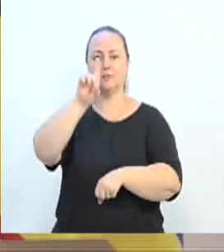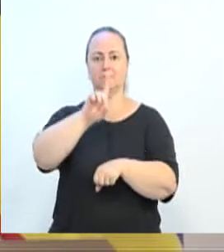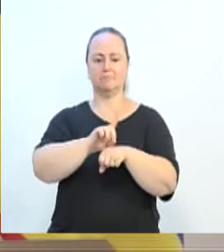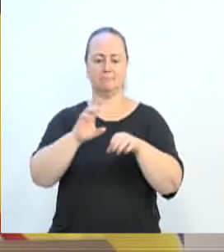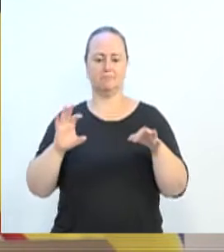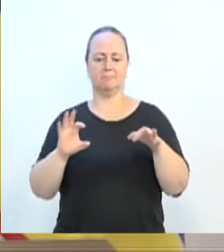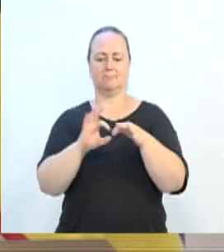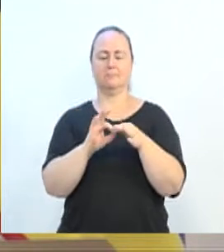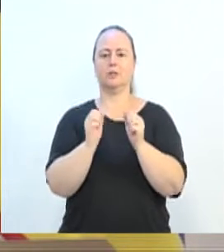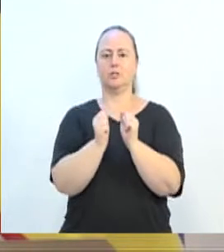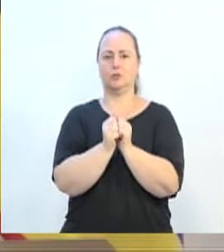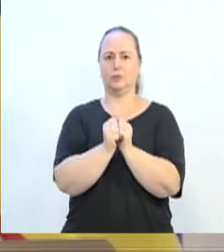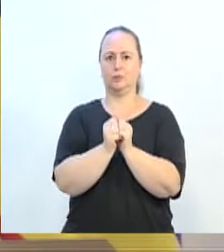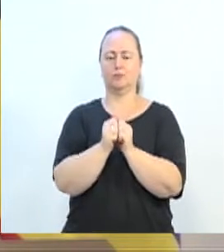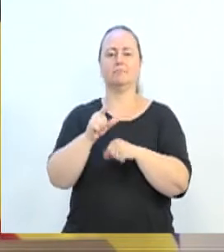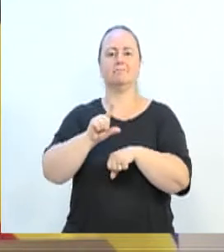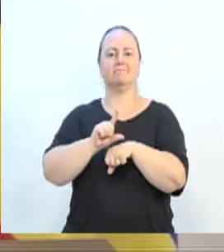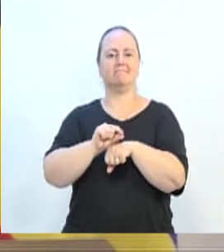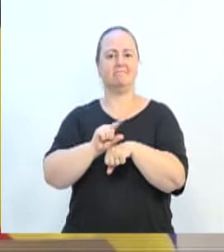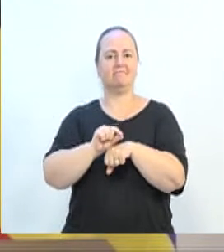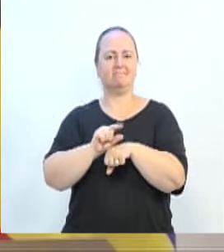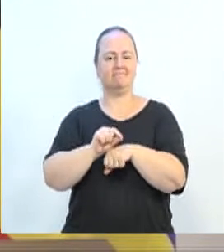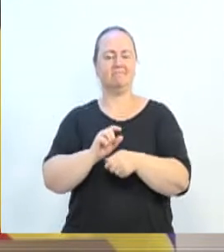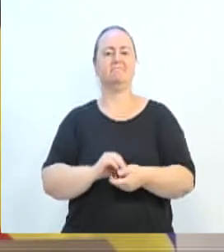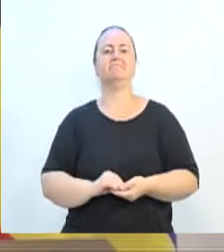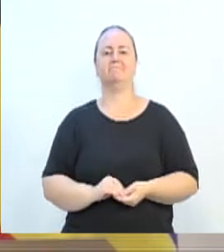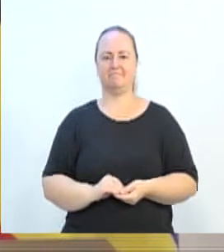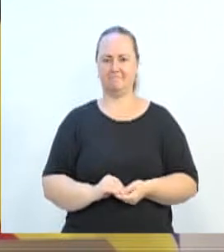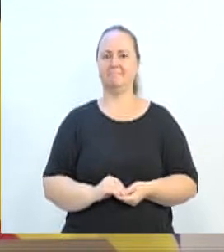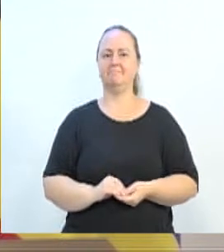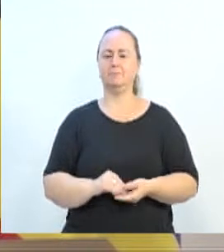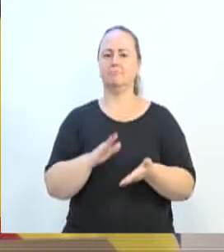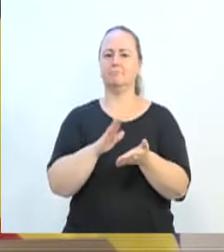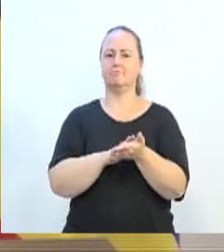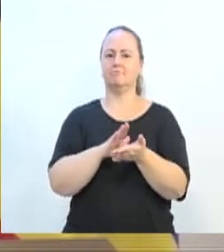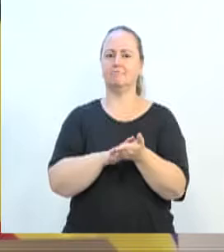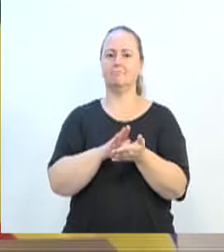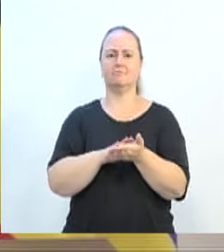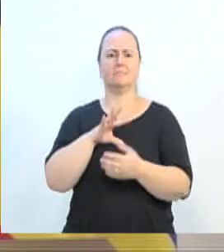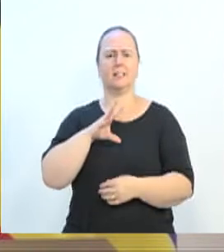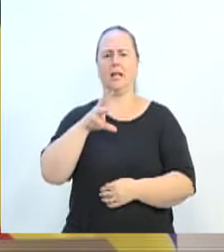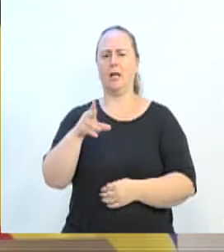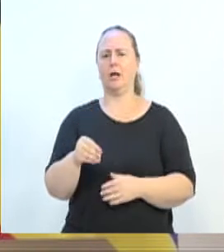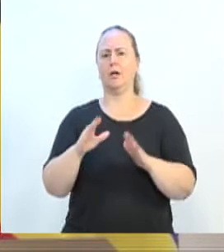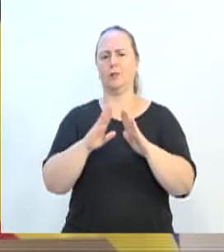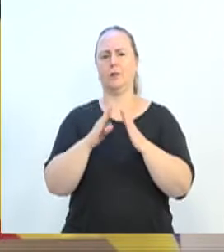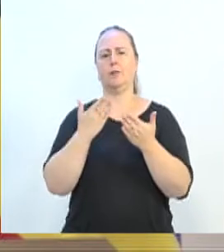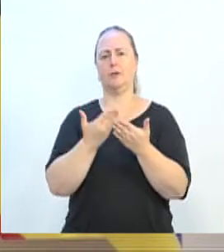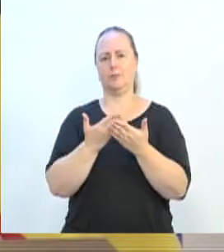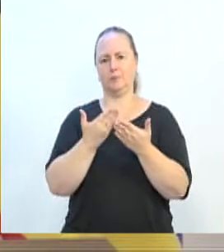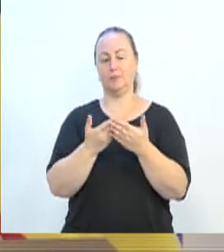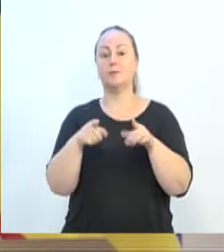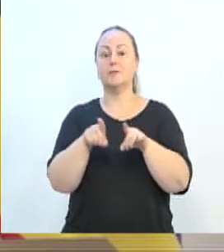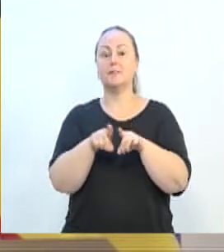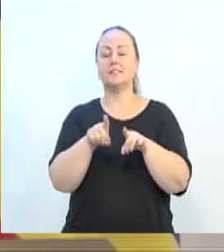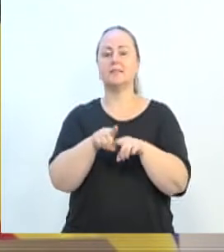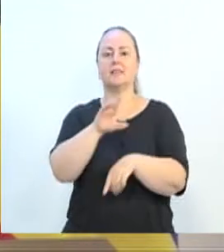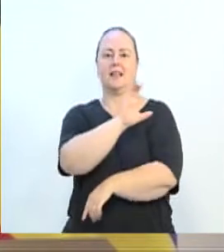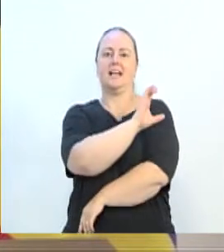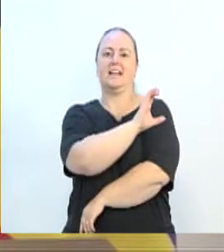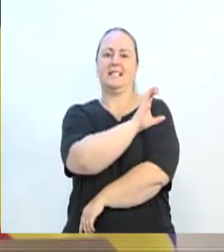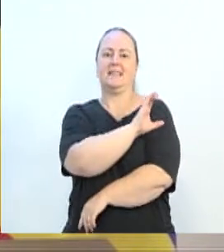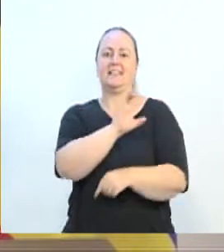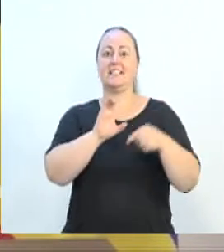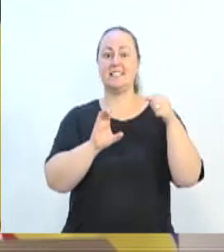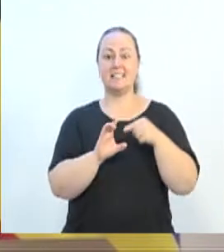com a Secretaria da Educação. Quero aqui parabenizar a todas as escolas e também os CIs que tiveram